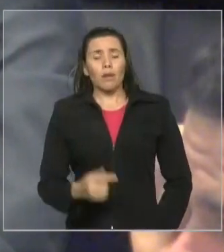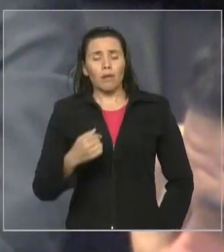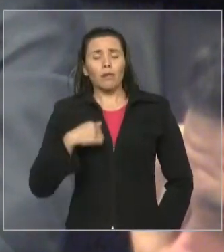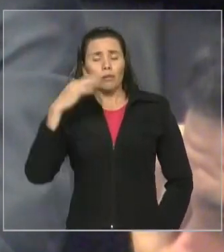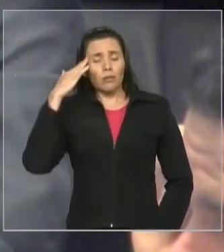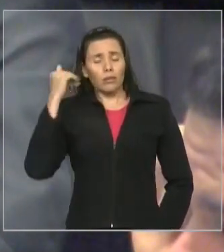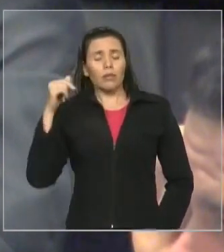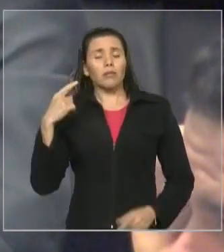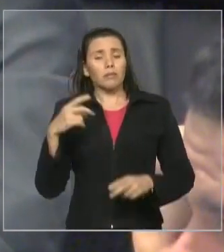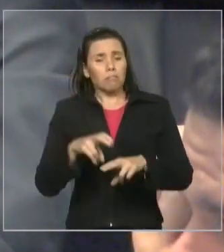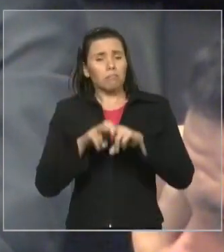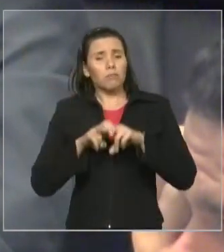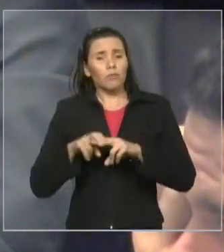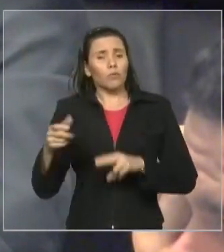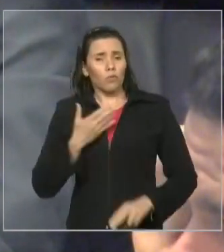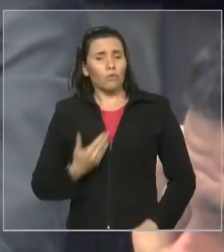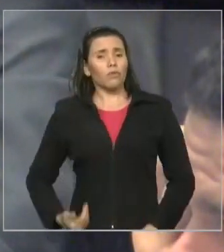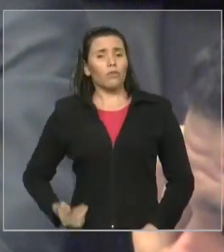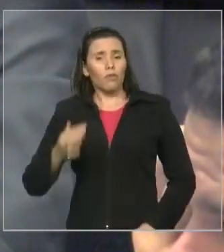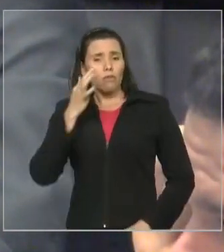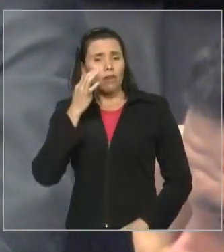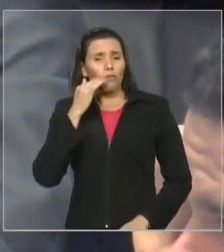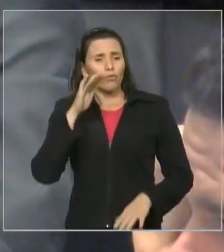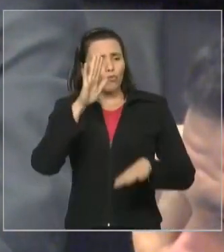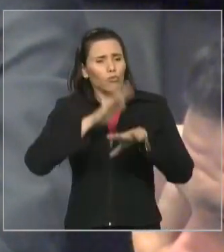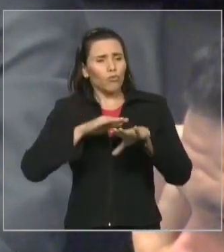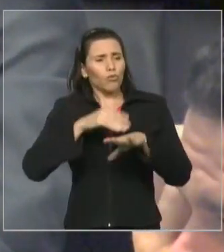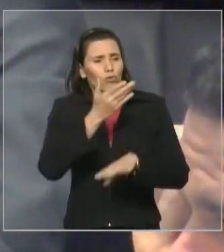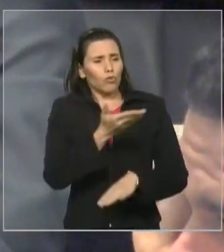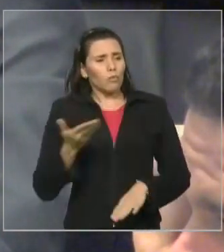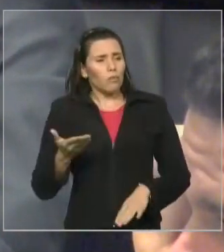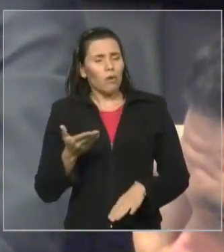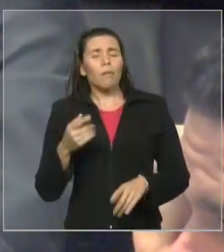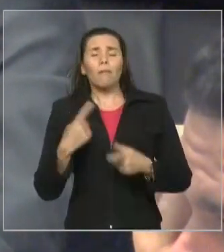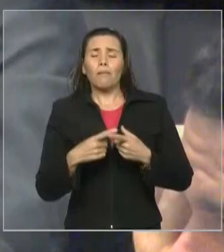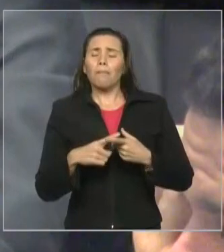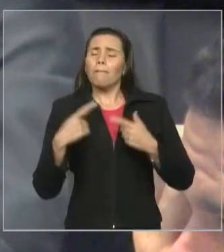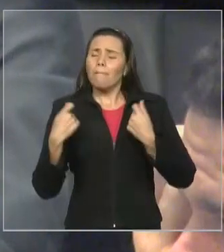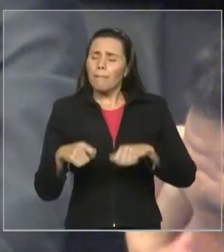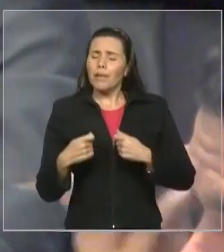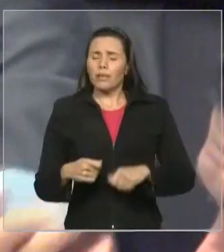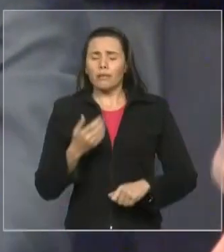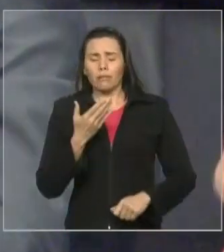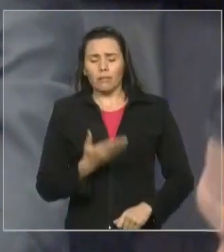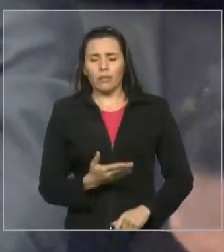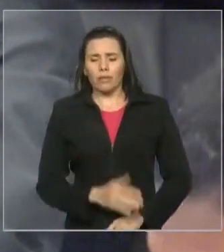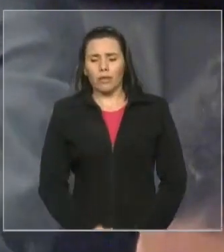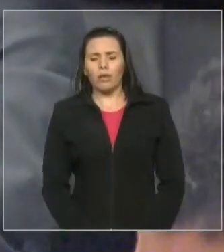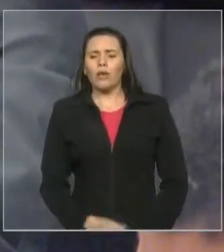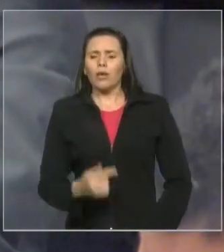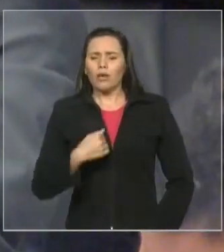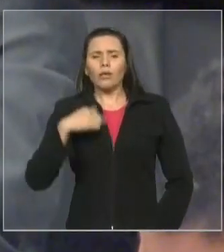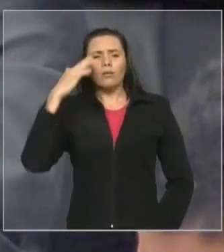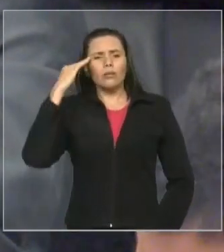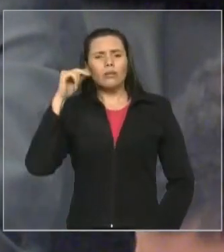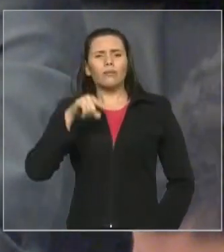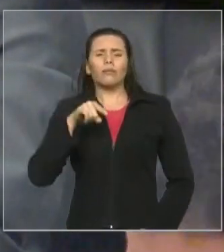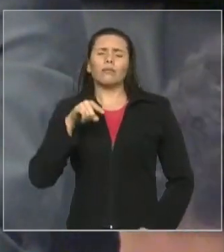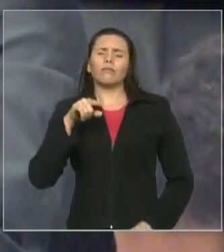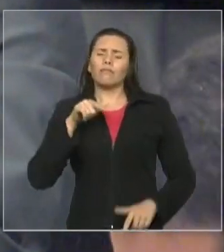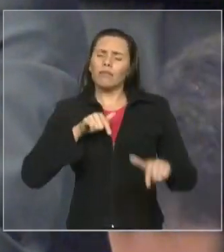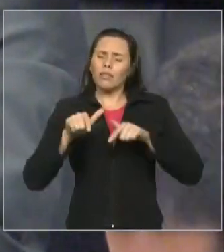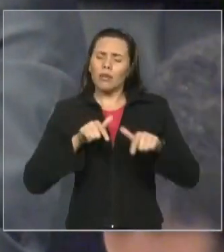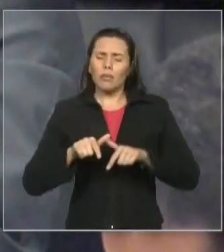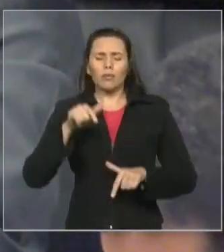e eu agradeço demais a parceria que a Vossa Excelência tem feito com esta Casa e continuará fazendo um grande